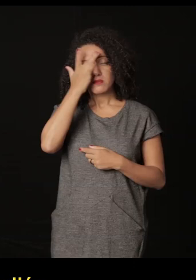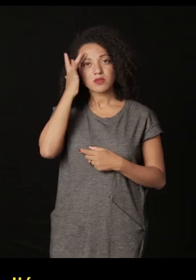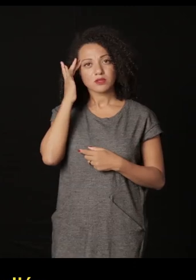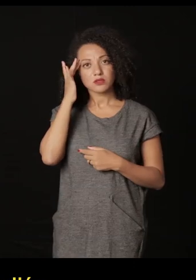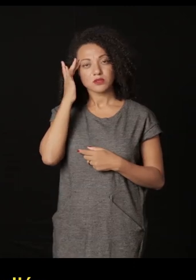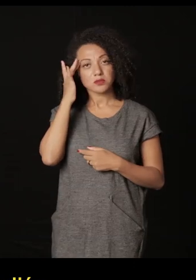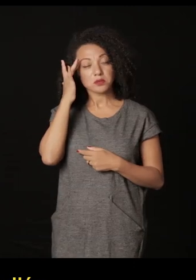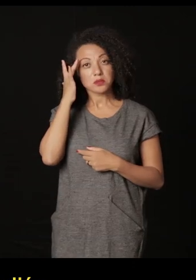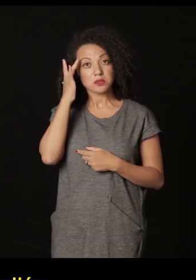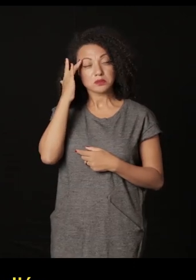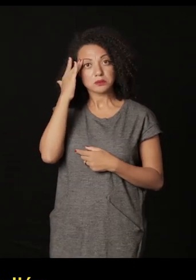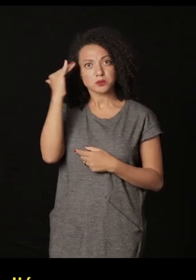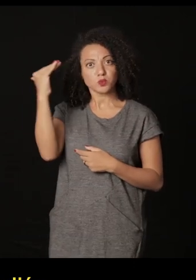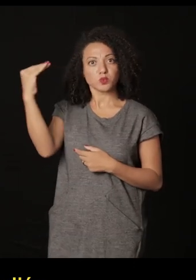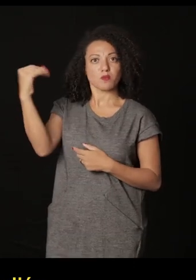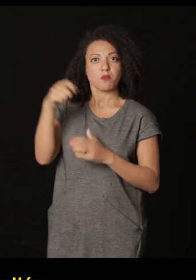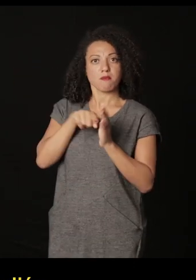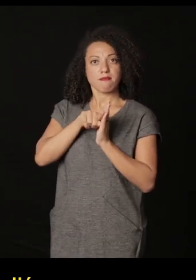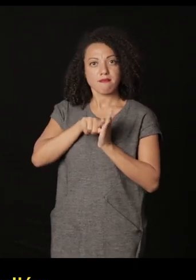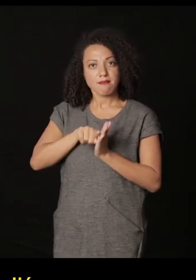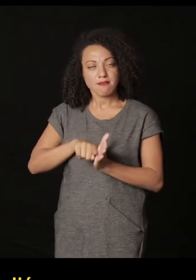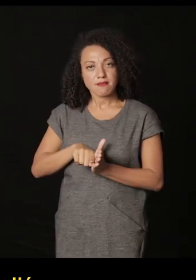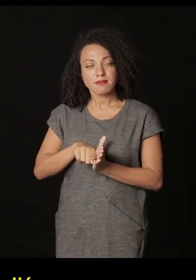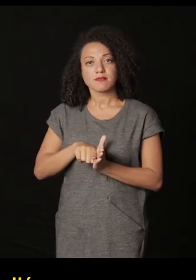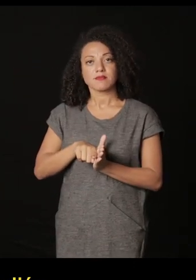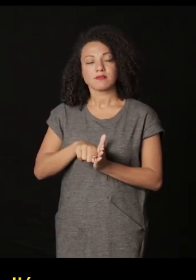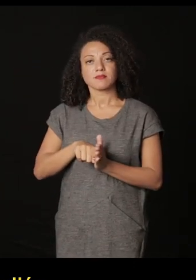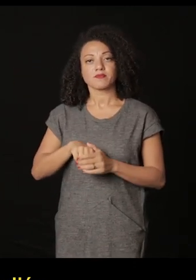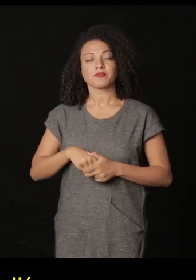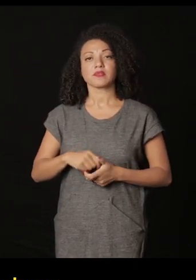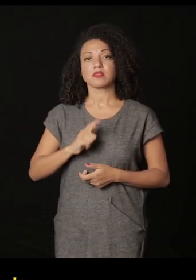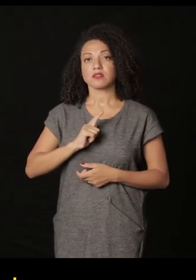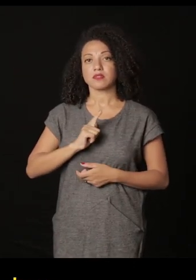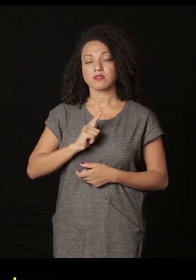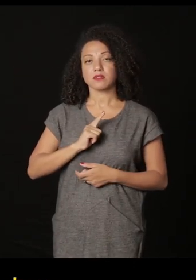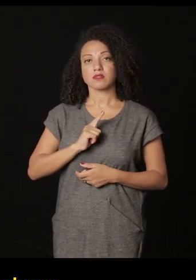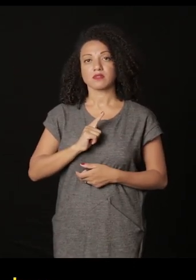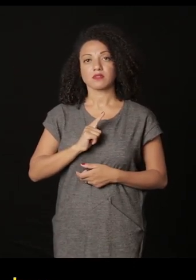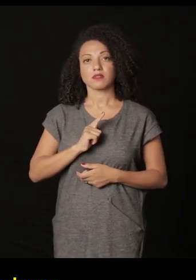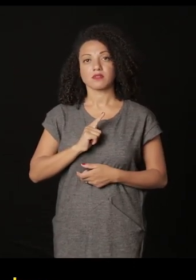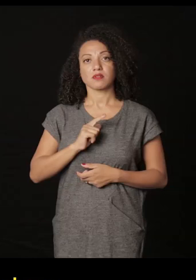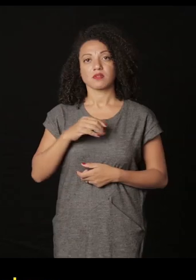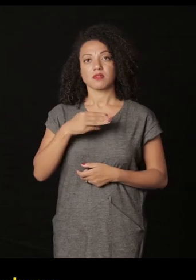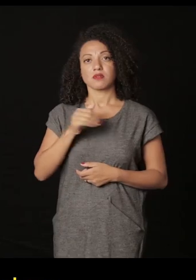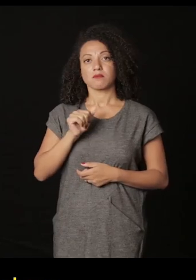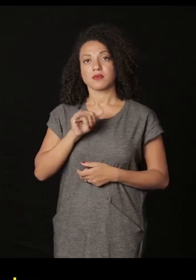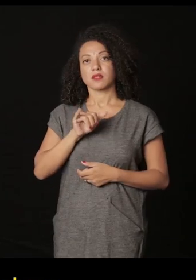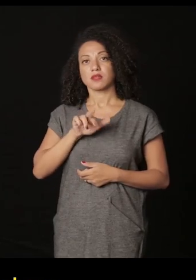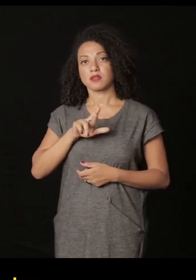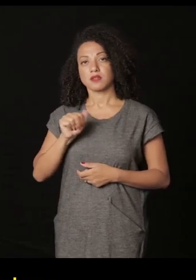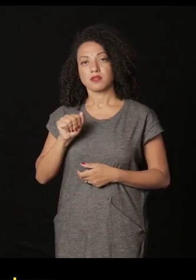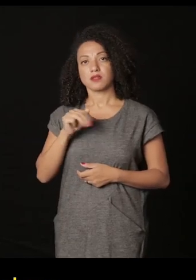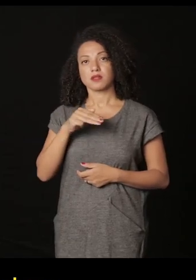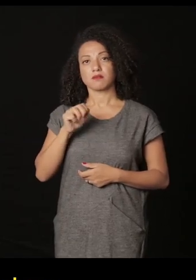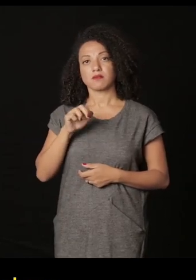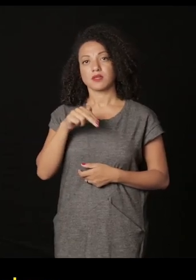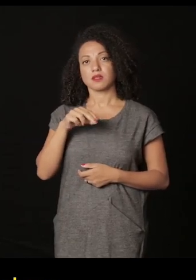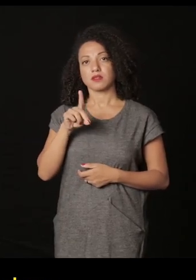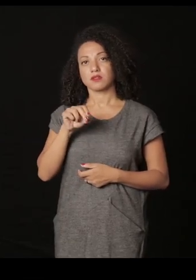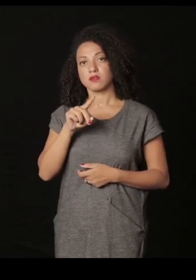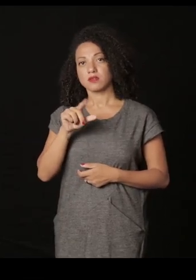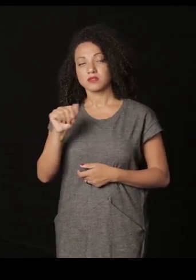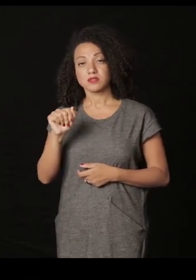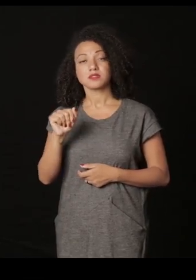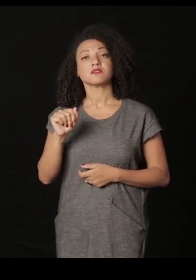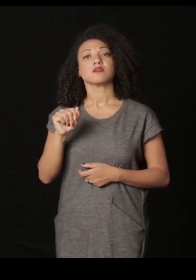Temos a Mayra Mendoza Avilés, da Fototeca Nacional de Pachuca, do México, que convido a vir aqui.